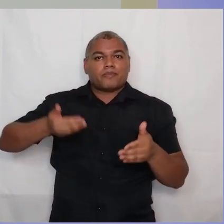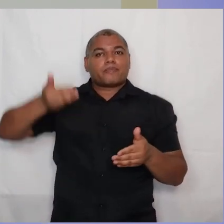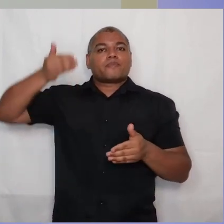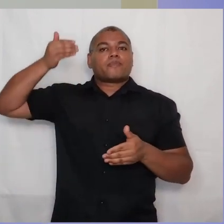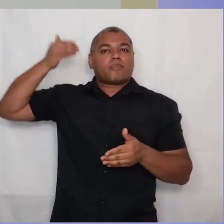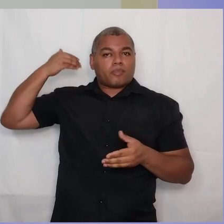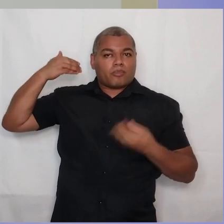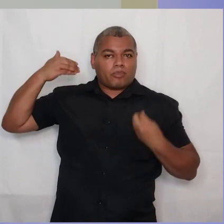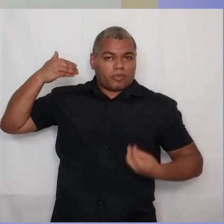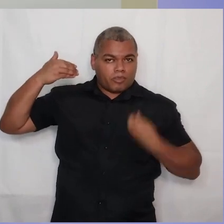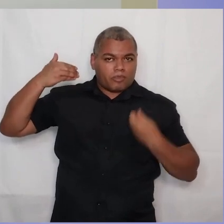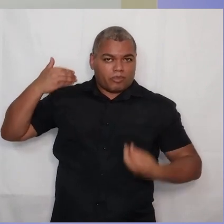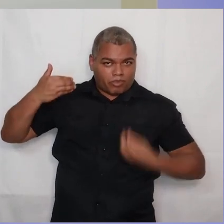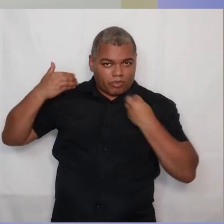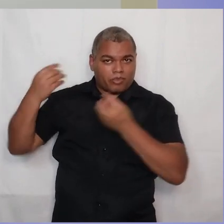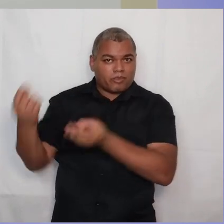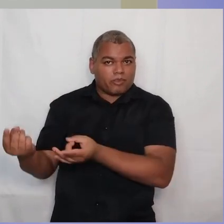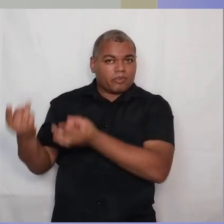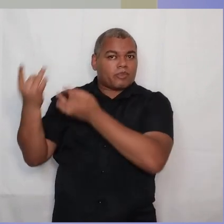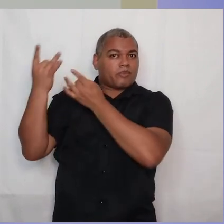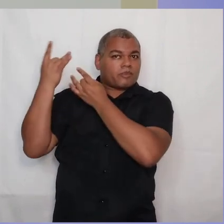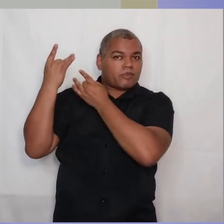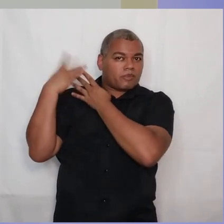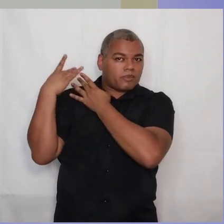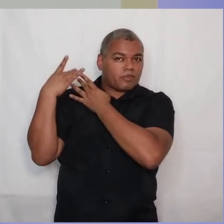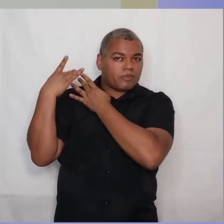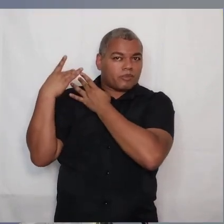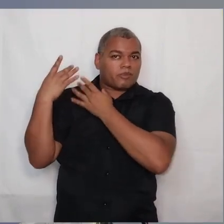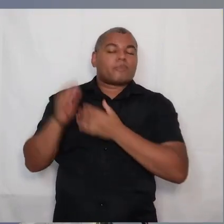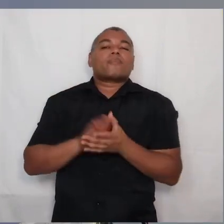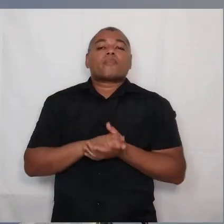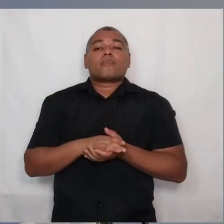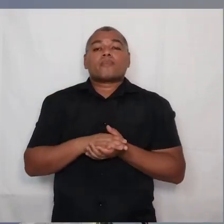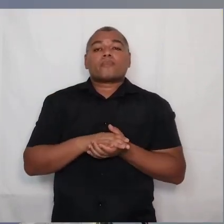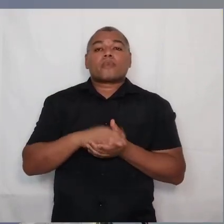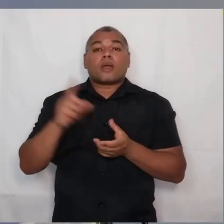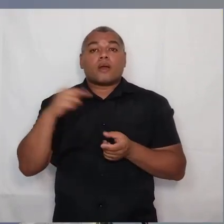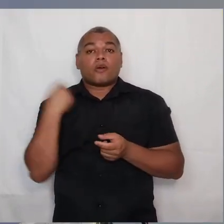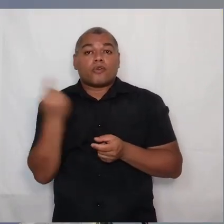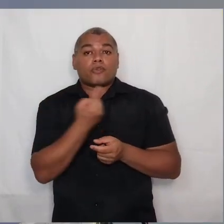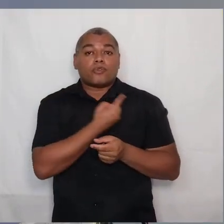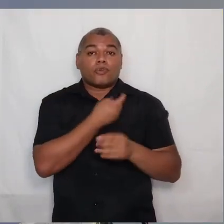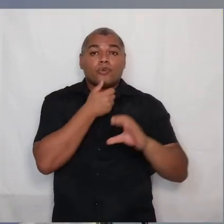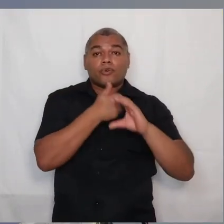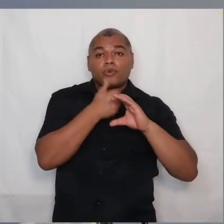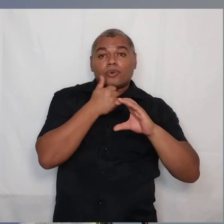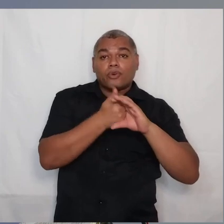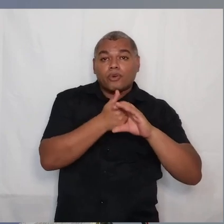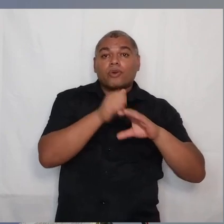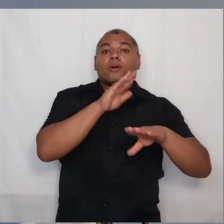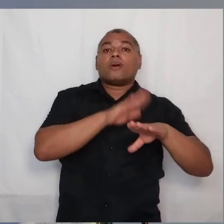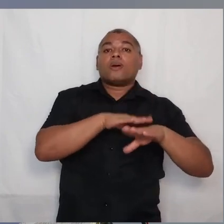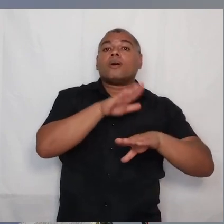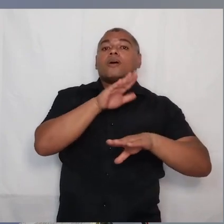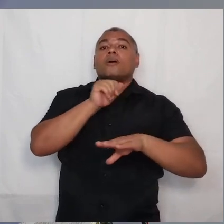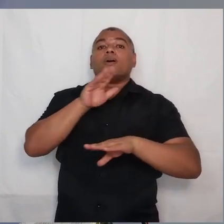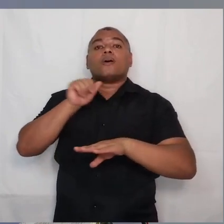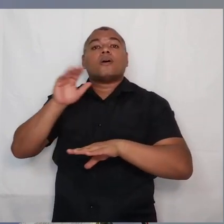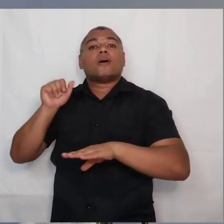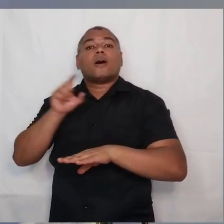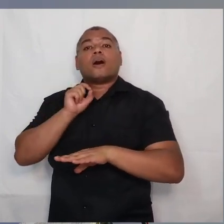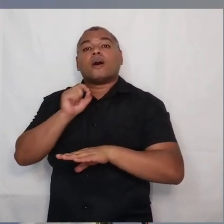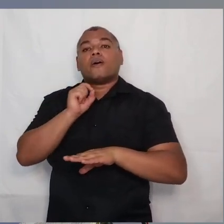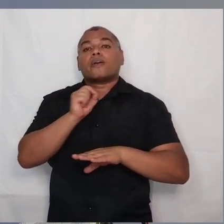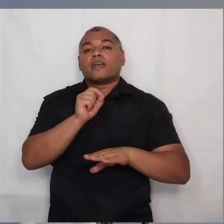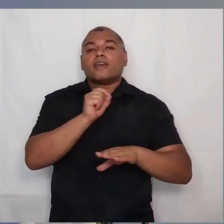desvestir-se da velha natureza. Nós, crentes, somos chamados a entrar nesse processo